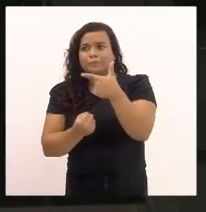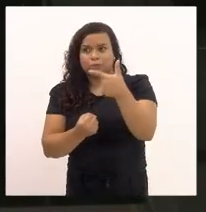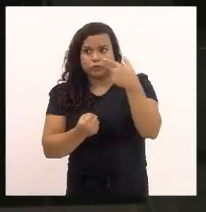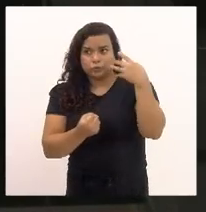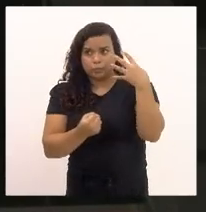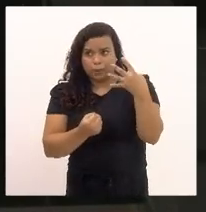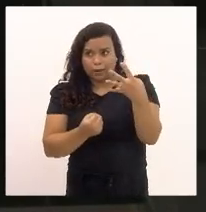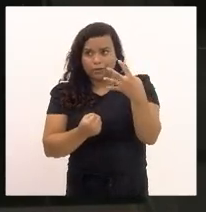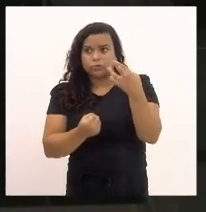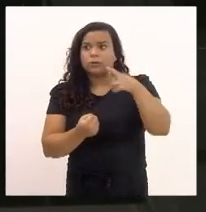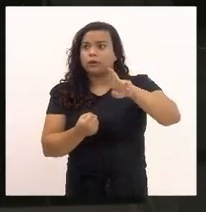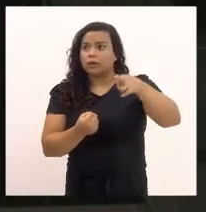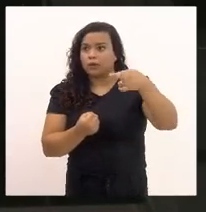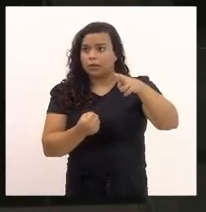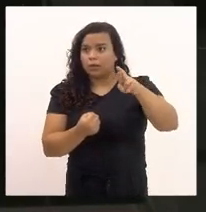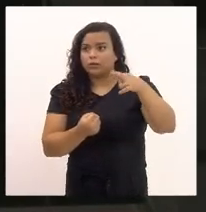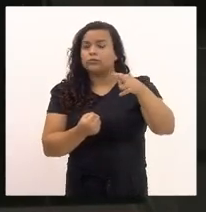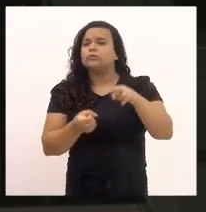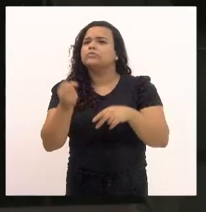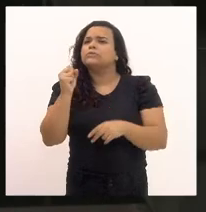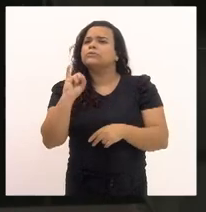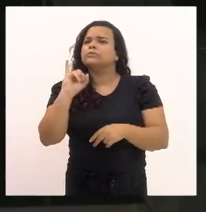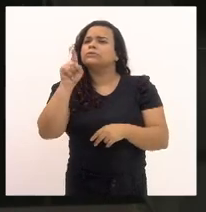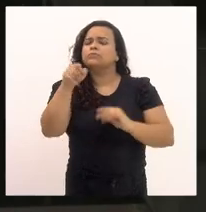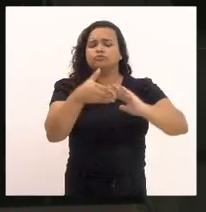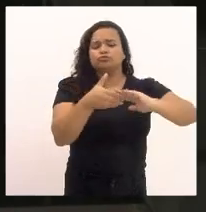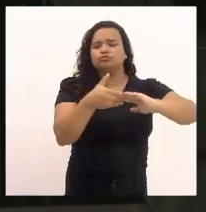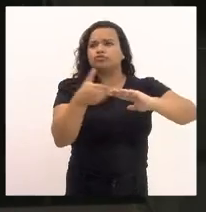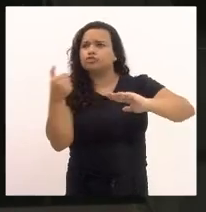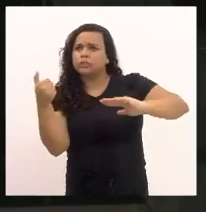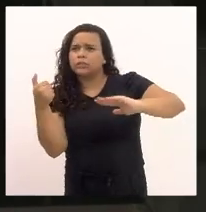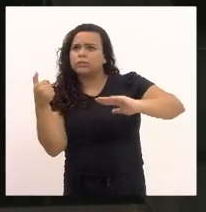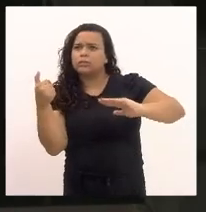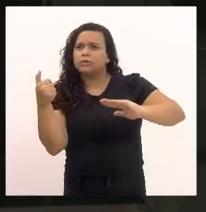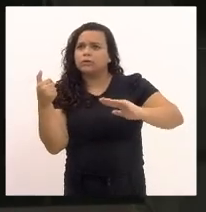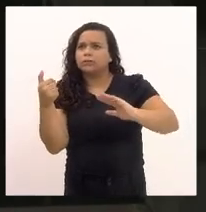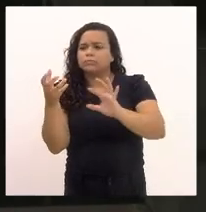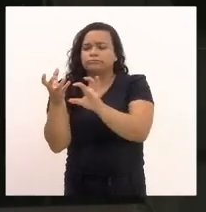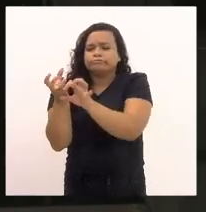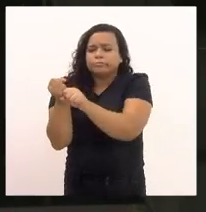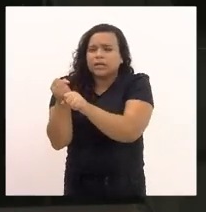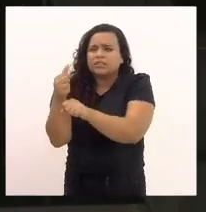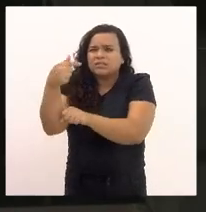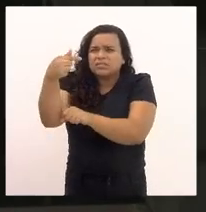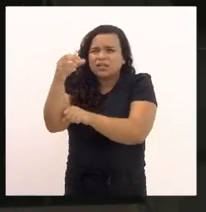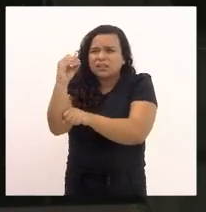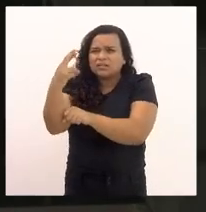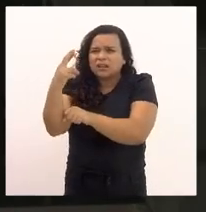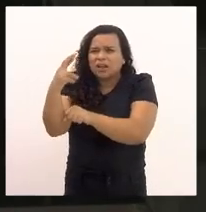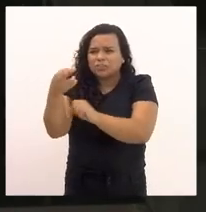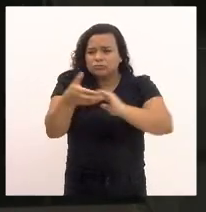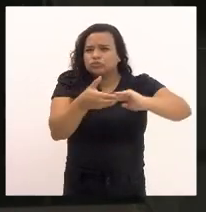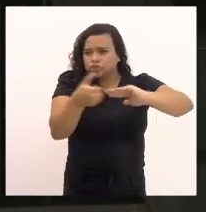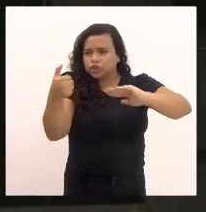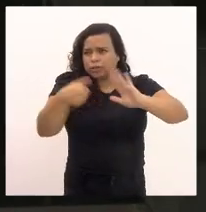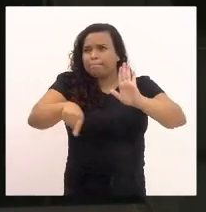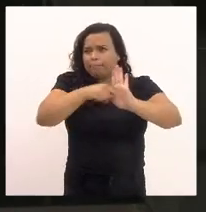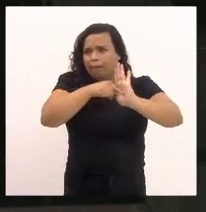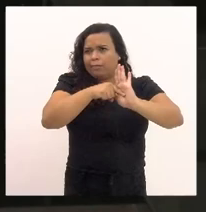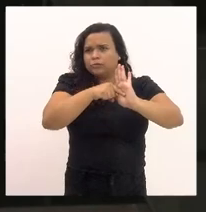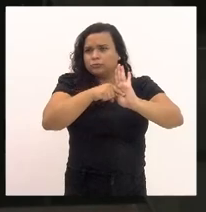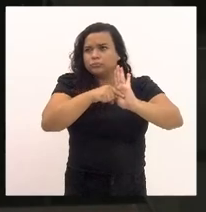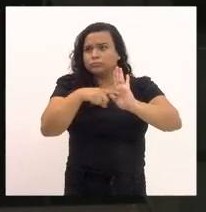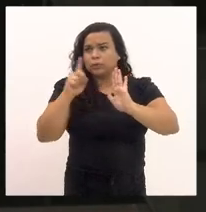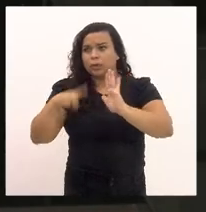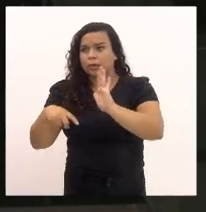Se você vai tirar dela cerca de R 70,00, que é a